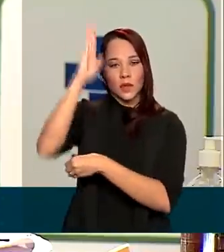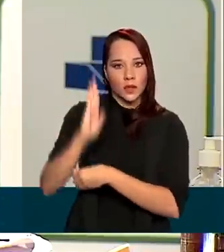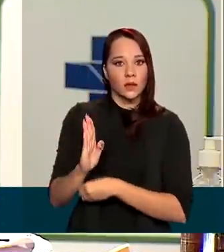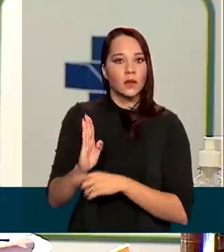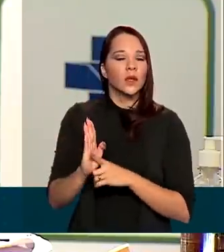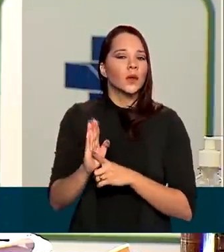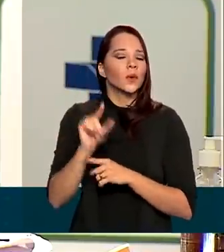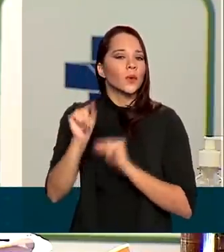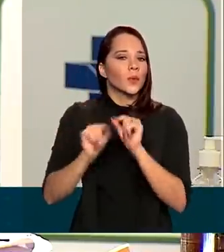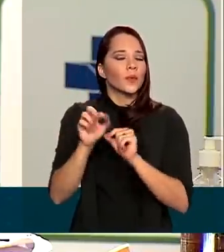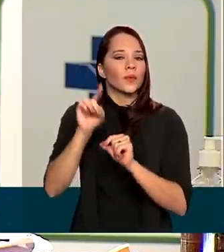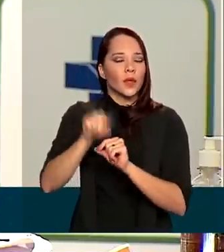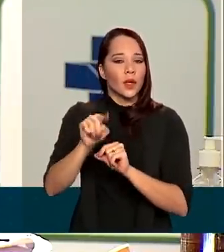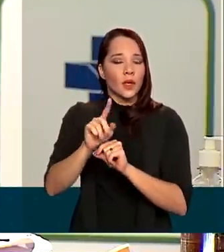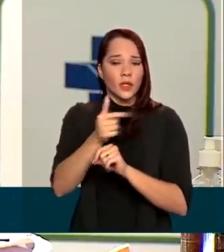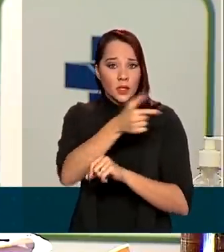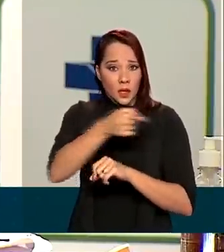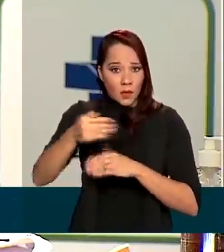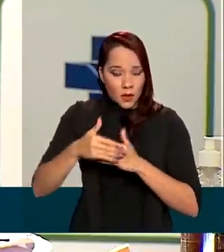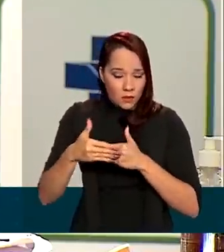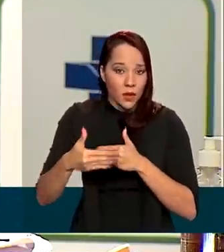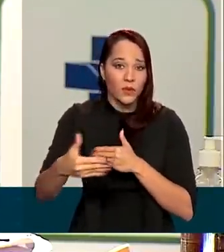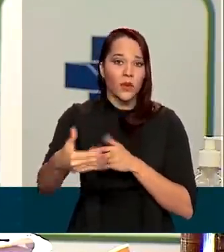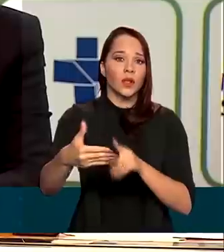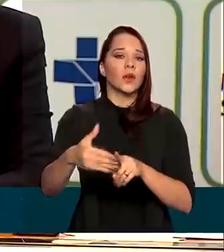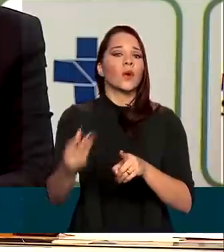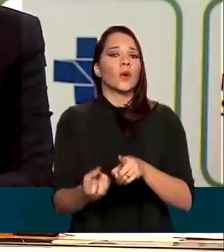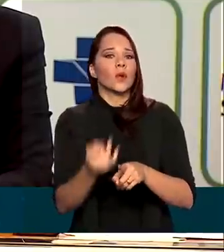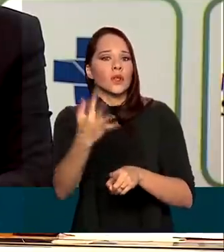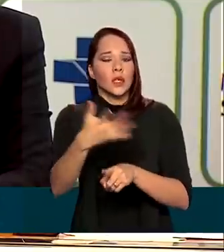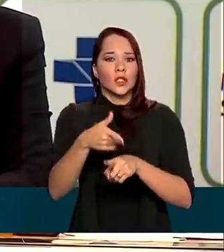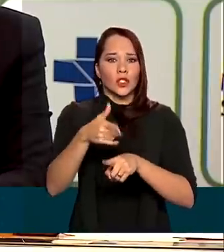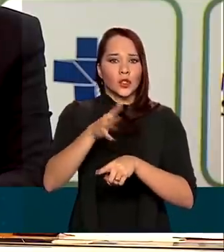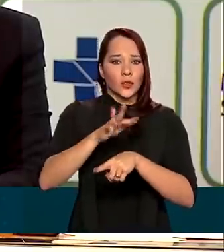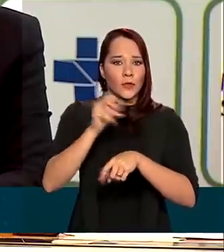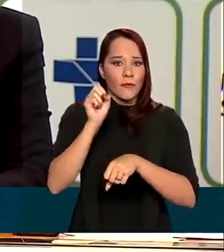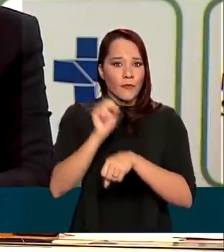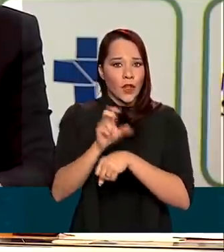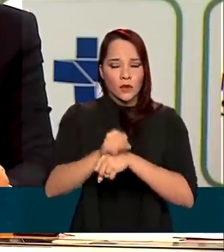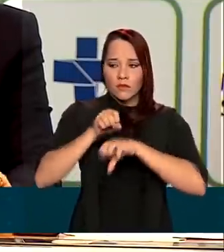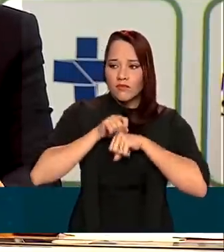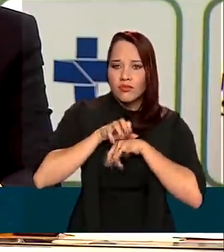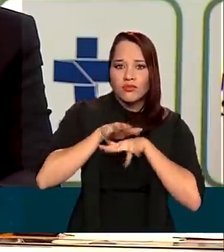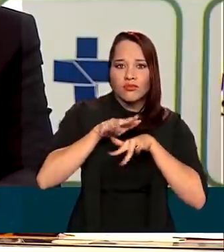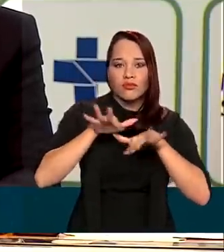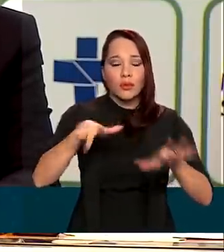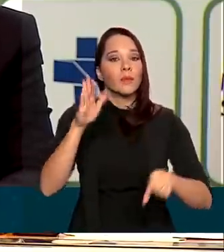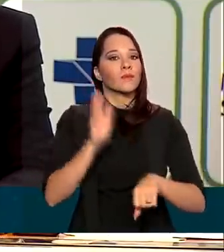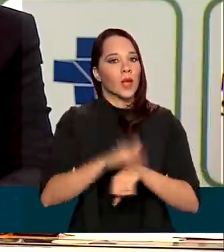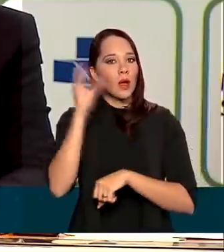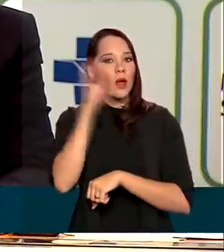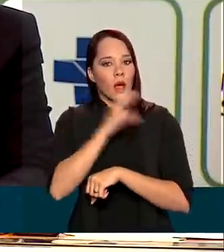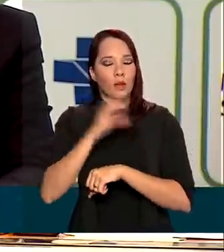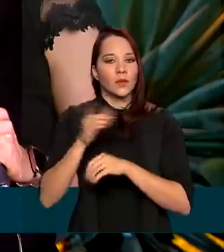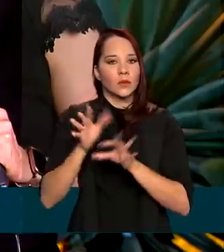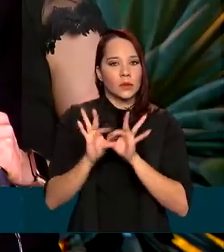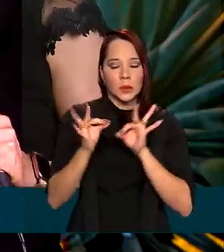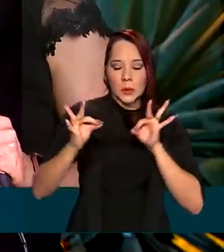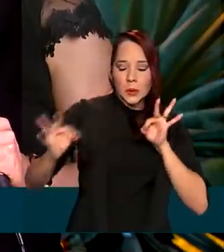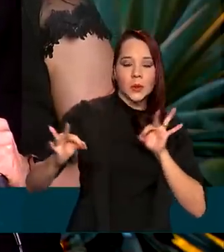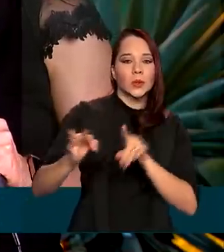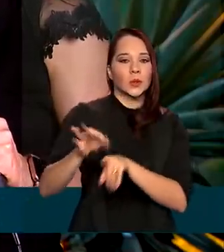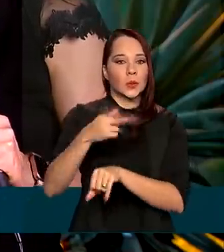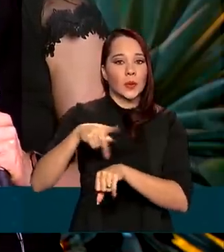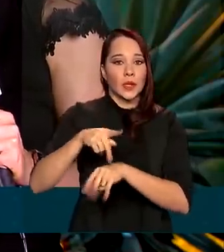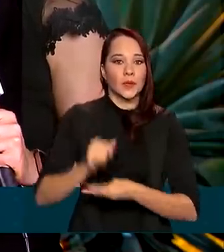A tendência é que, nas próximas semanas, a velocidade de propagação da doença seja maior no interior do país. A